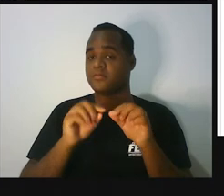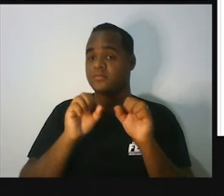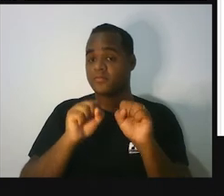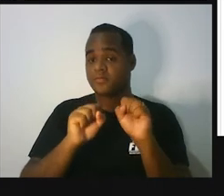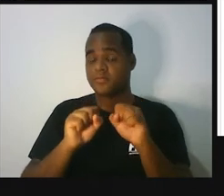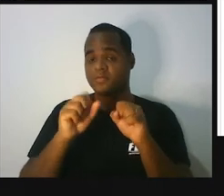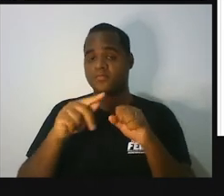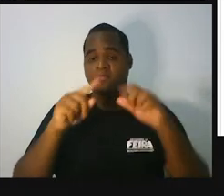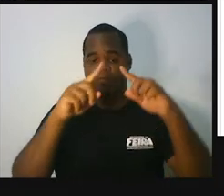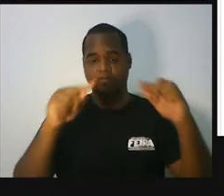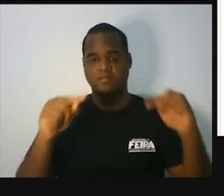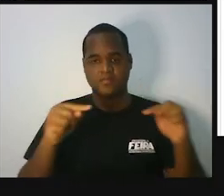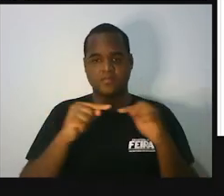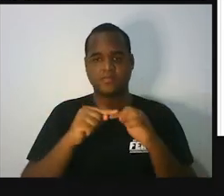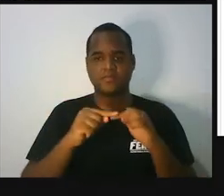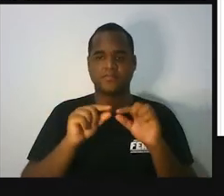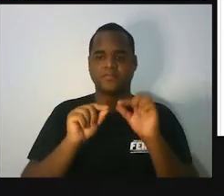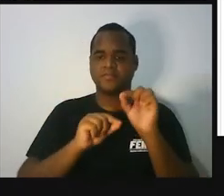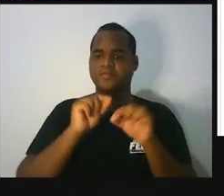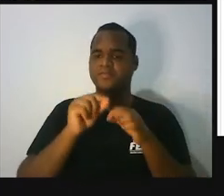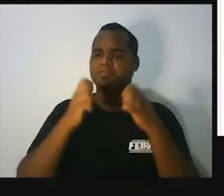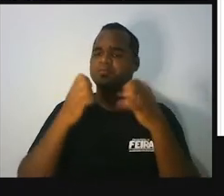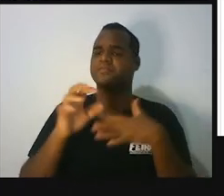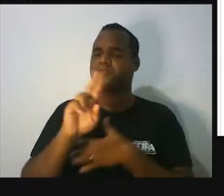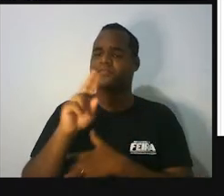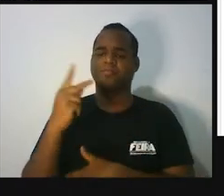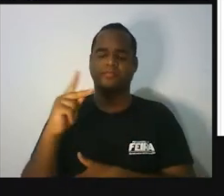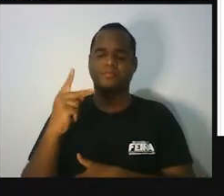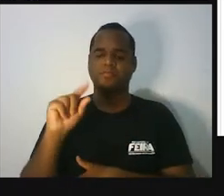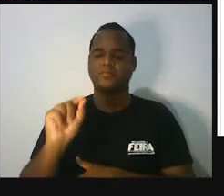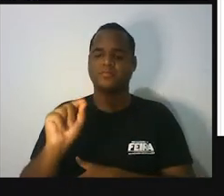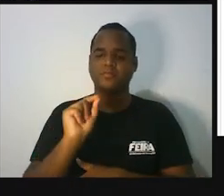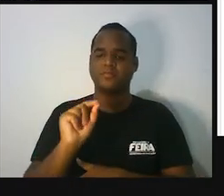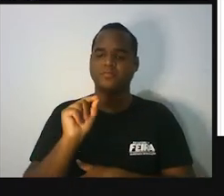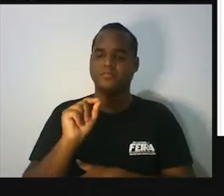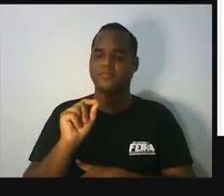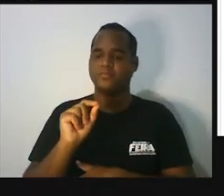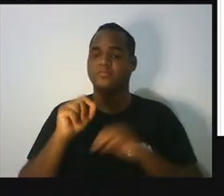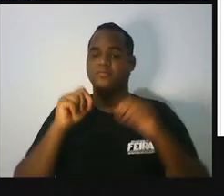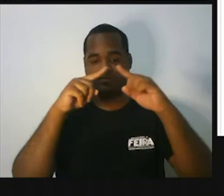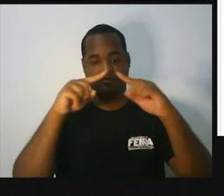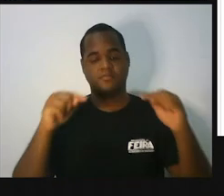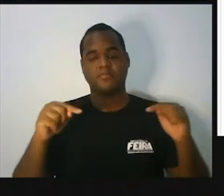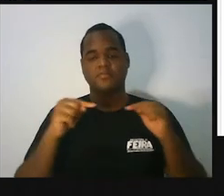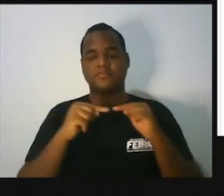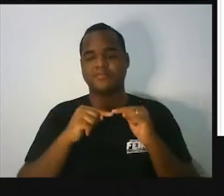triângulo, ele é chamado de triângulo...